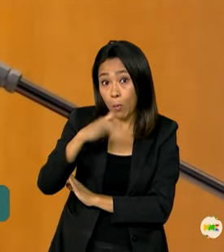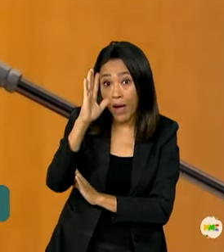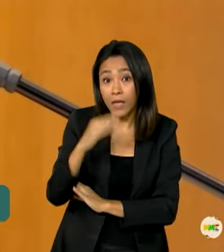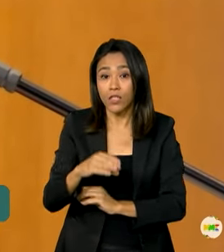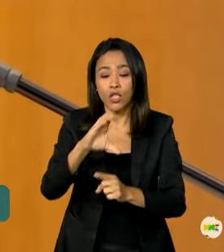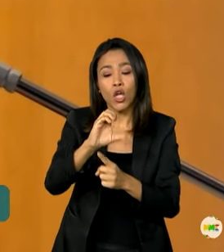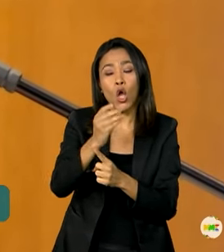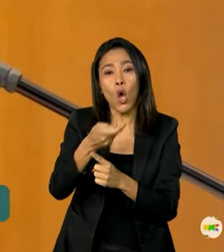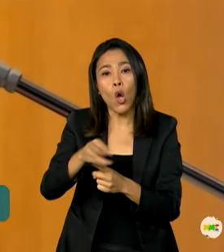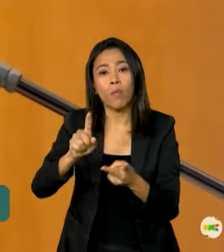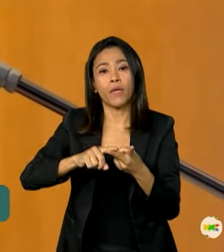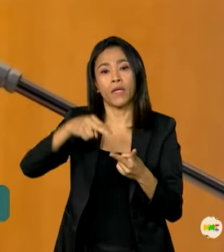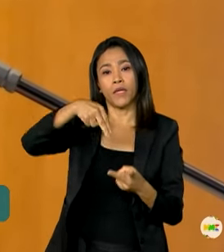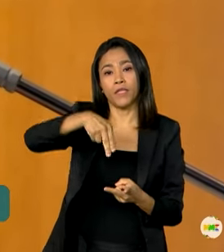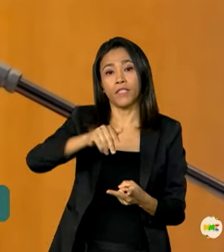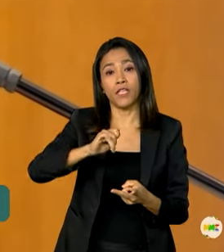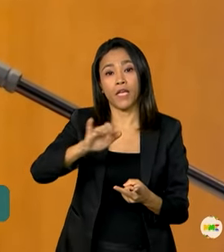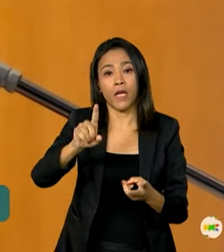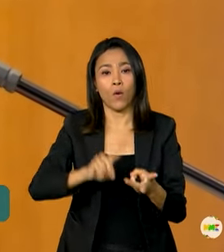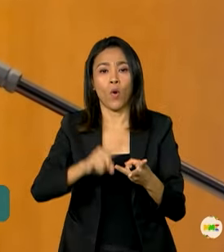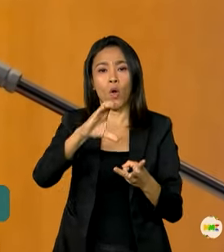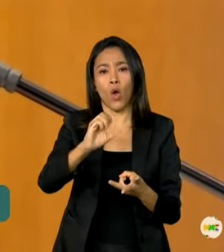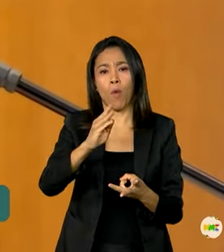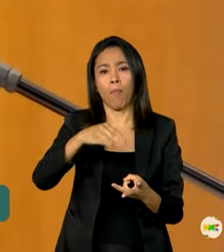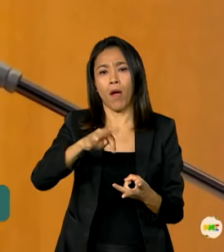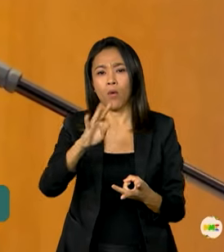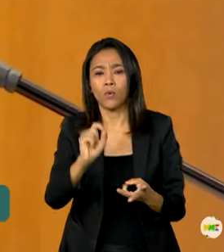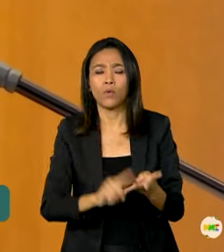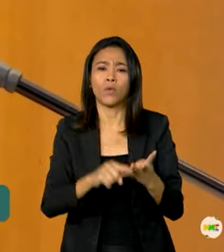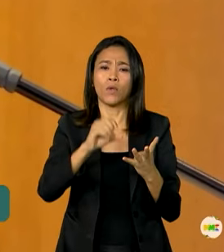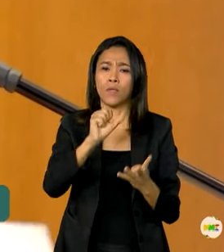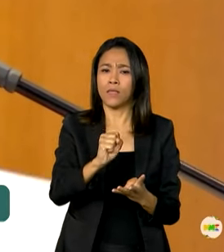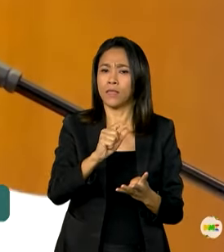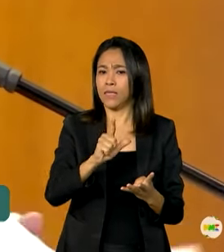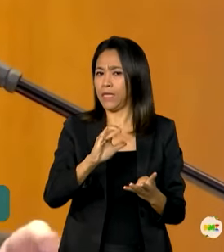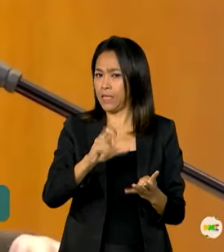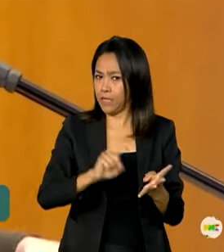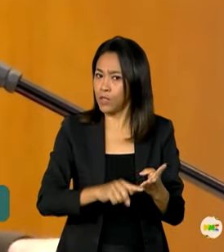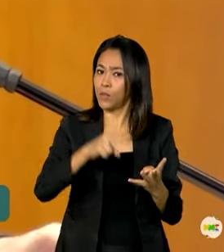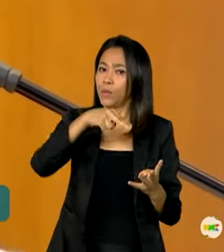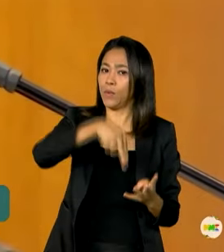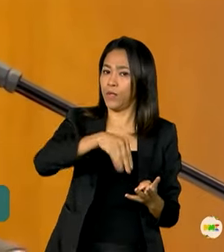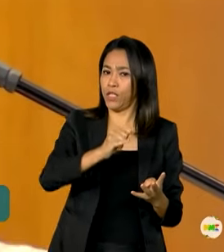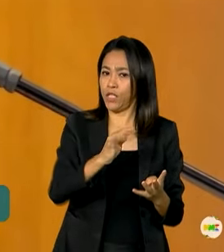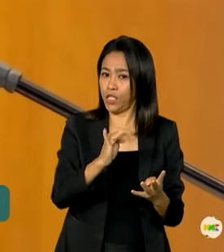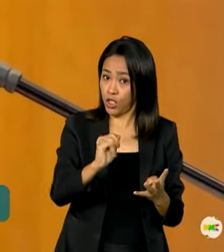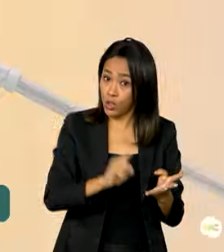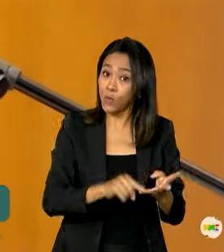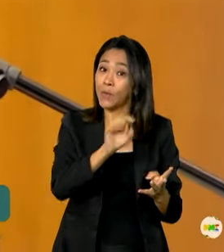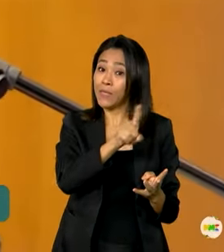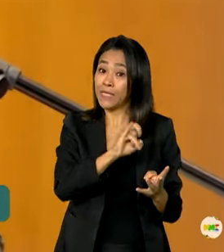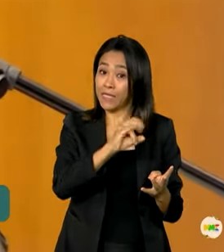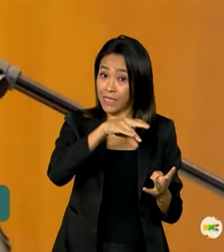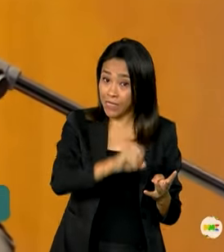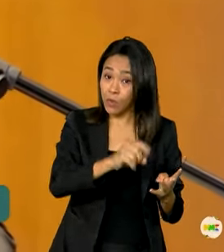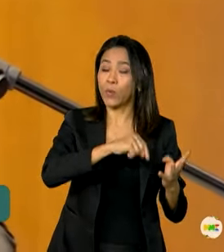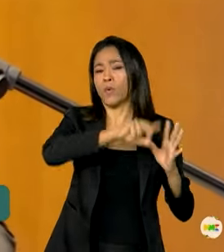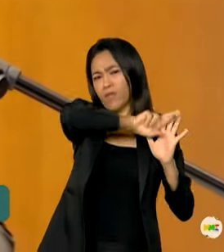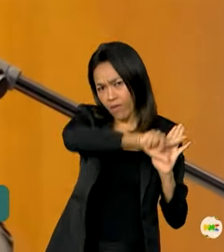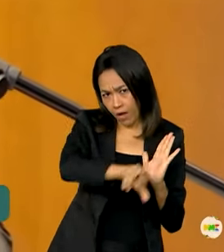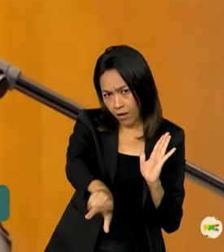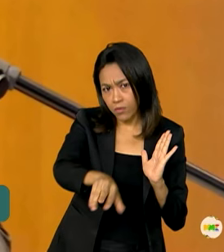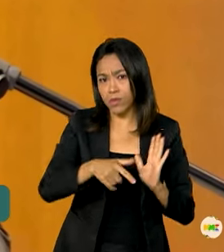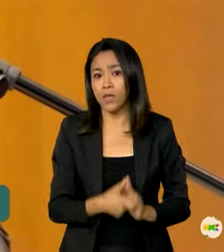cobre, níquel, cobalto, silício, lítio, zinco e outros. O PDE